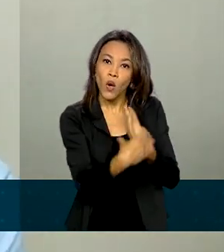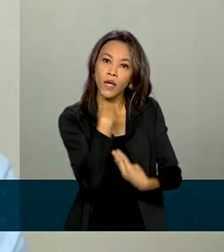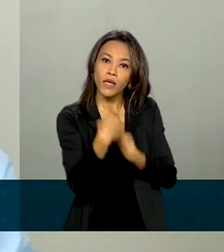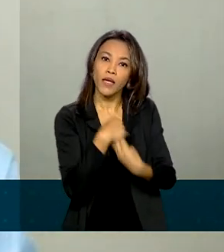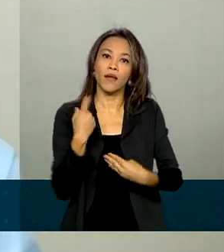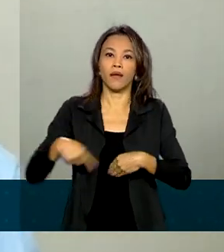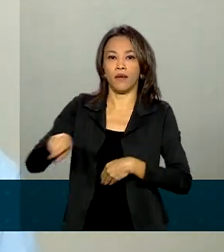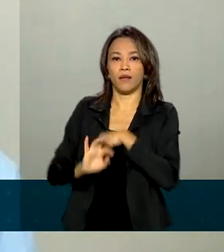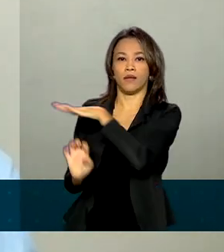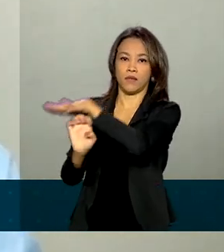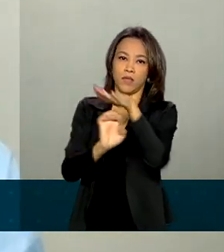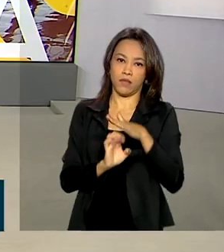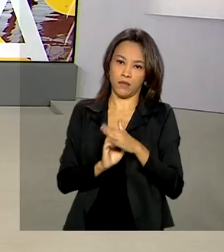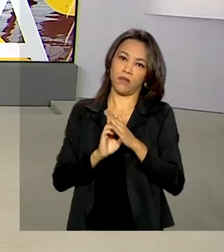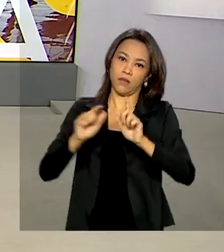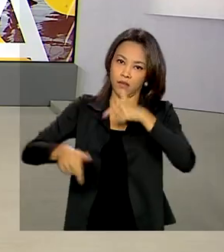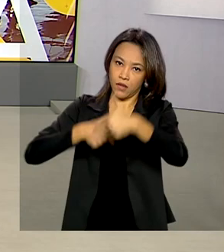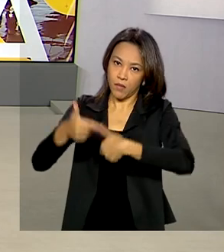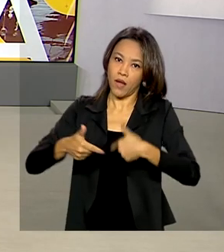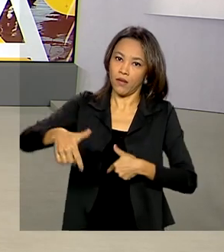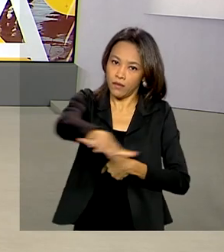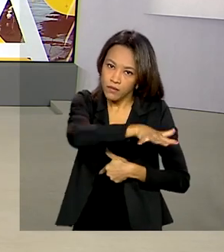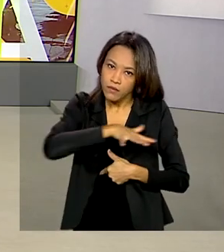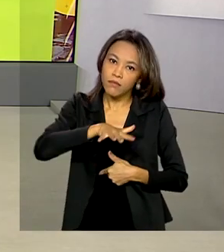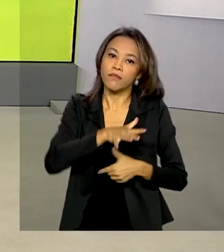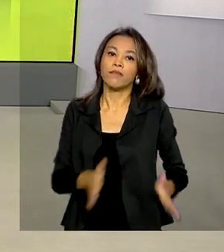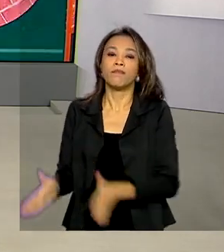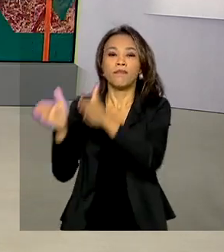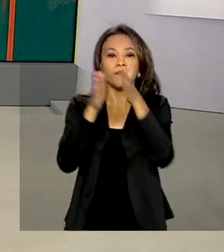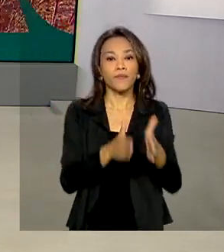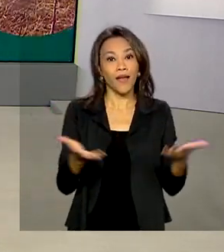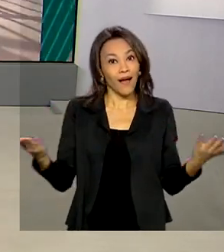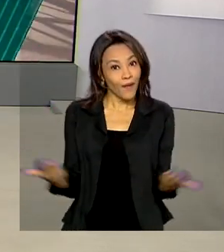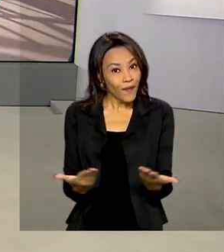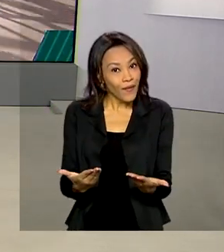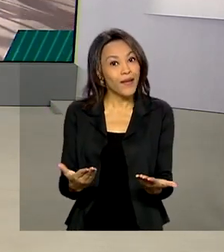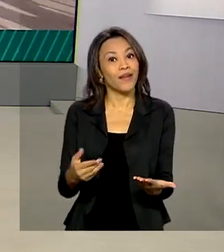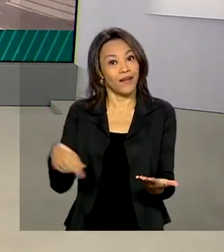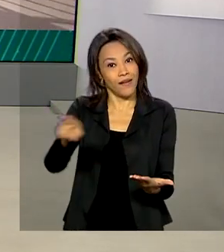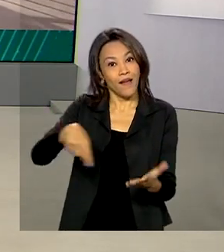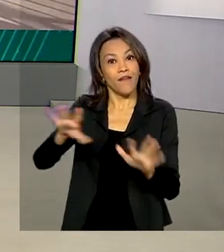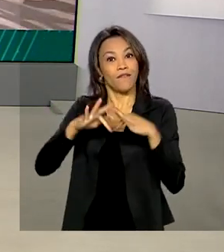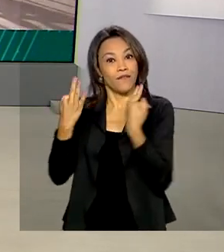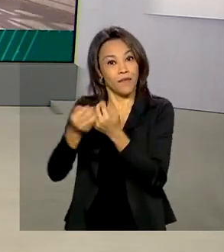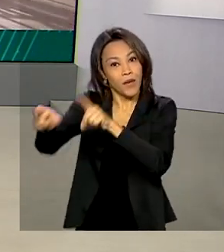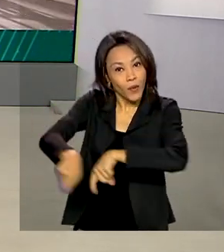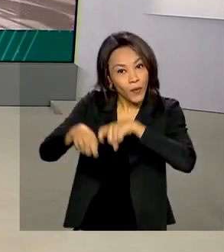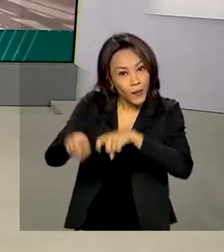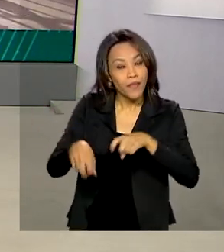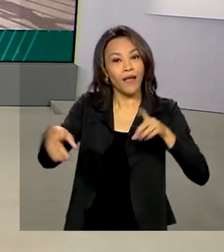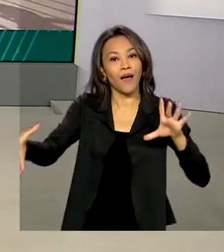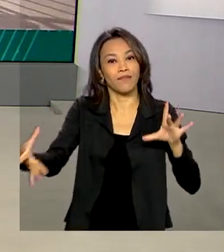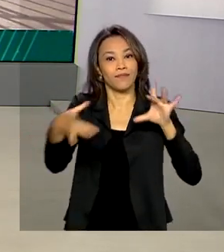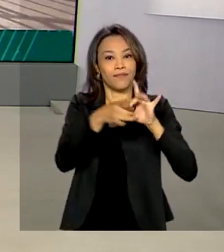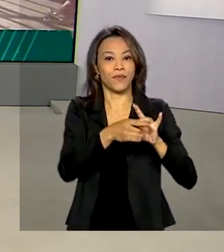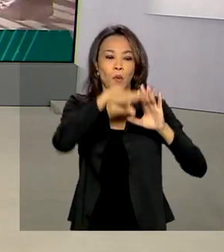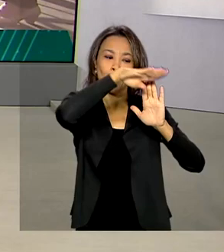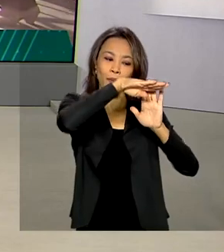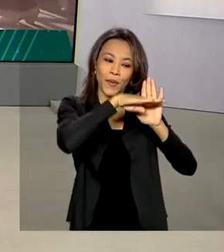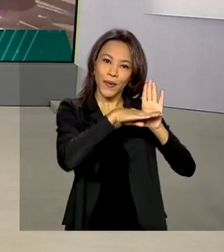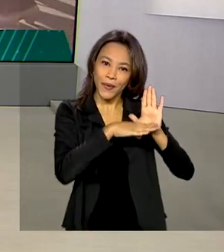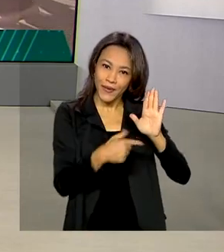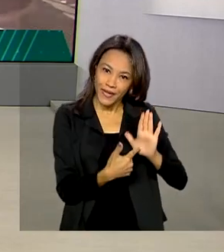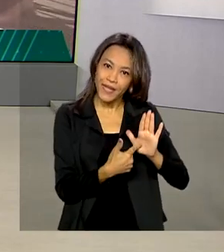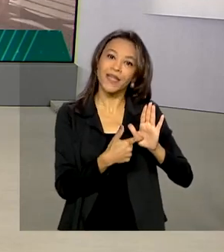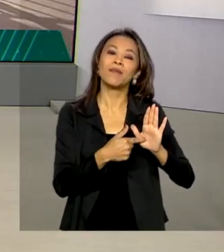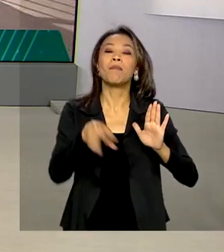que atuam nesse segmento. A partir de agora, agricultores familiares fazem parte do Programa Nacional de Produção